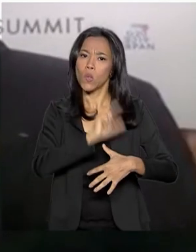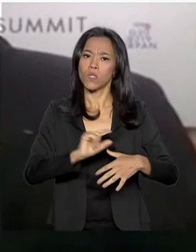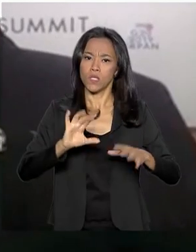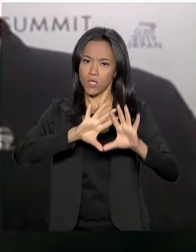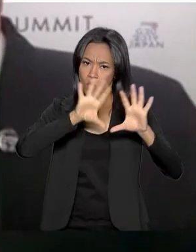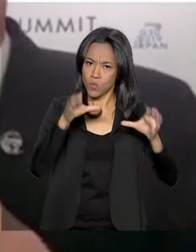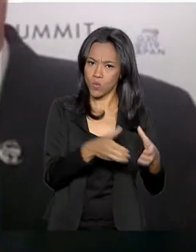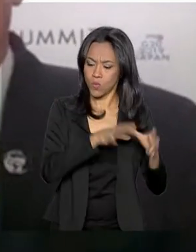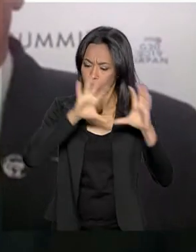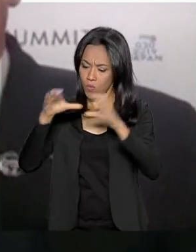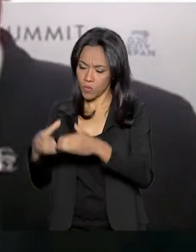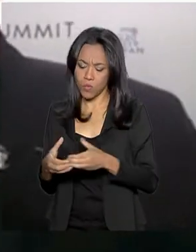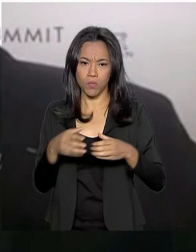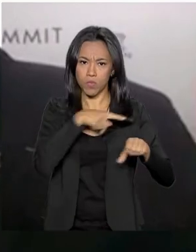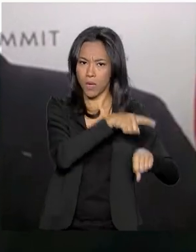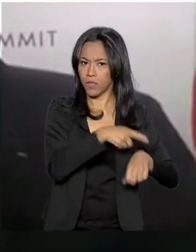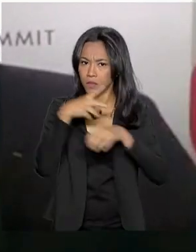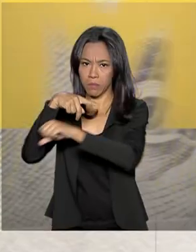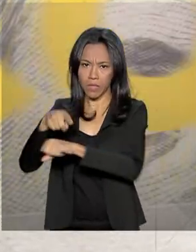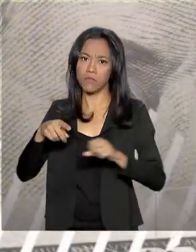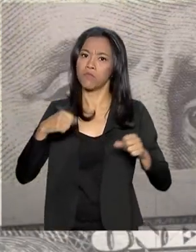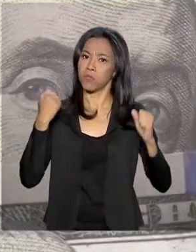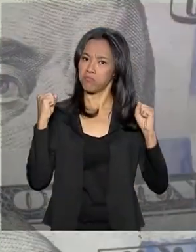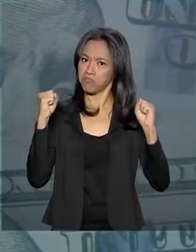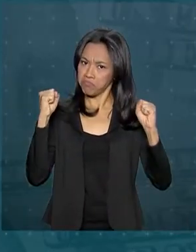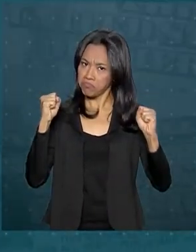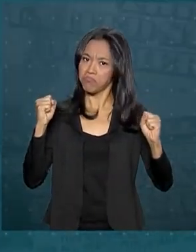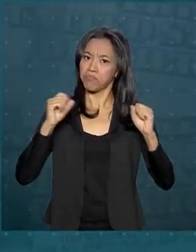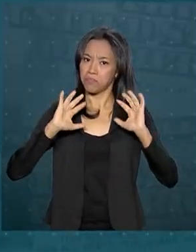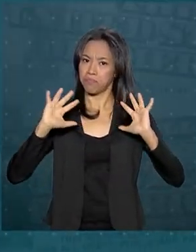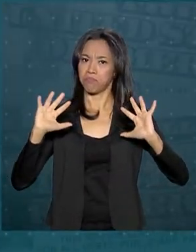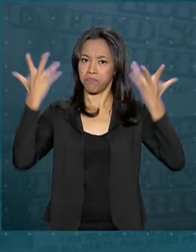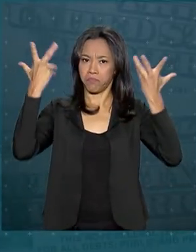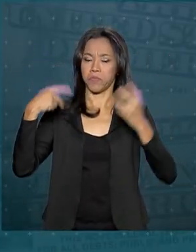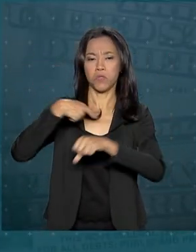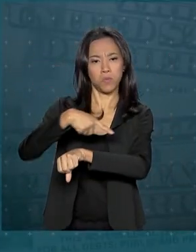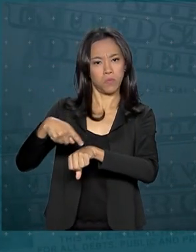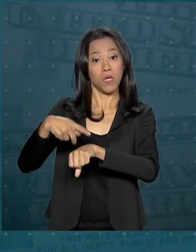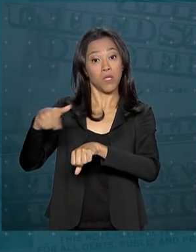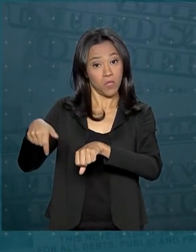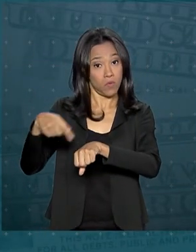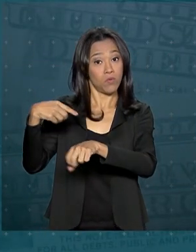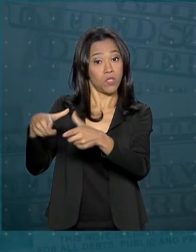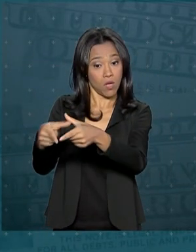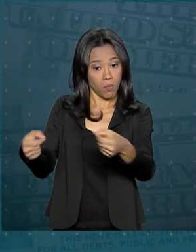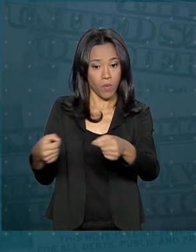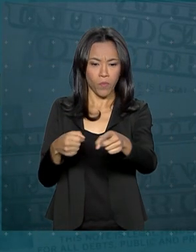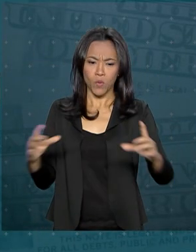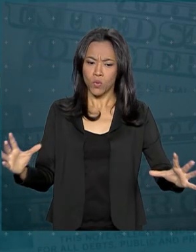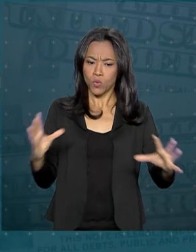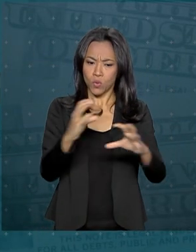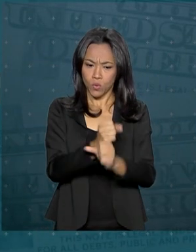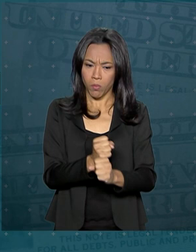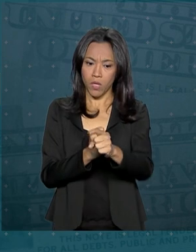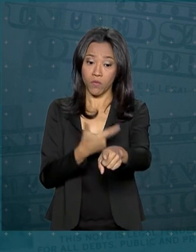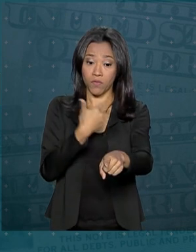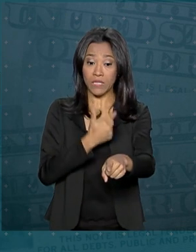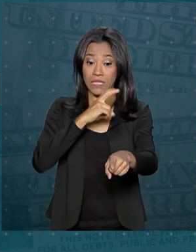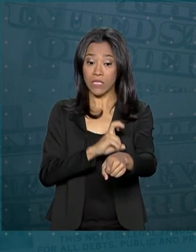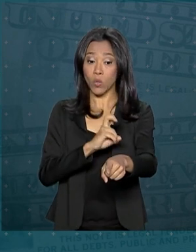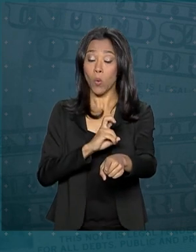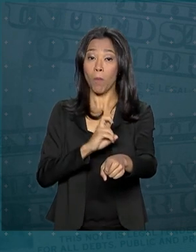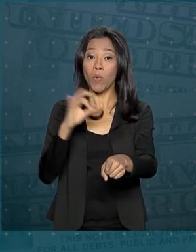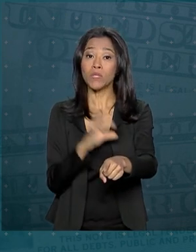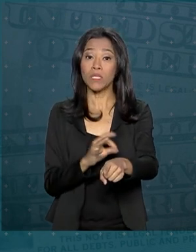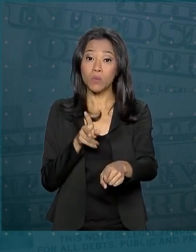foi muito comemorado aqui no Japão. Juntos, os dois blocos representam 25% do PIB mundial.